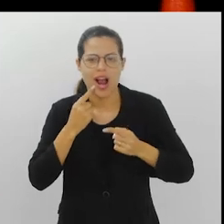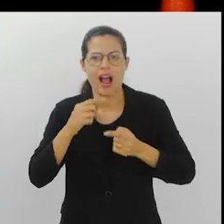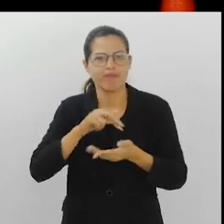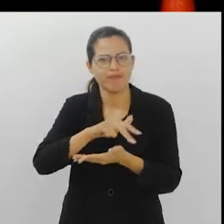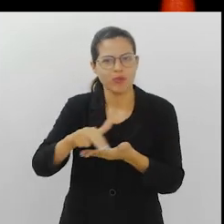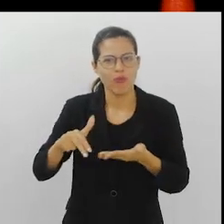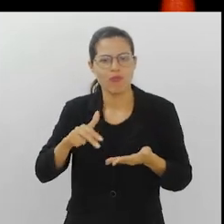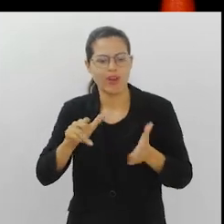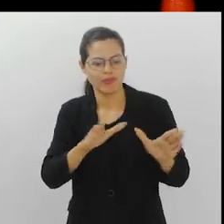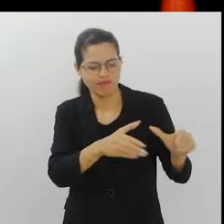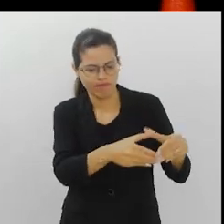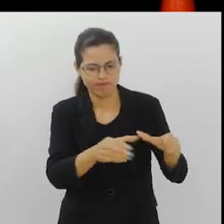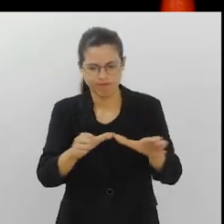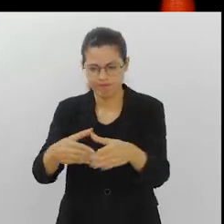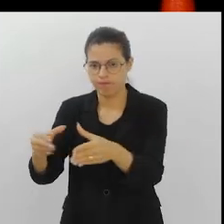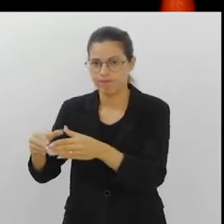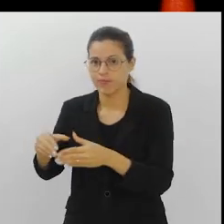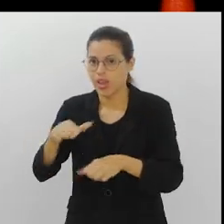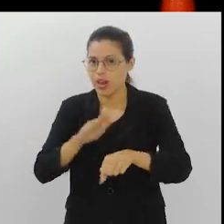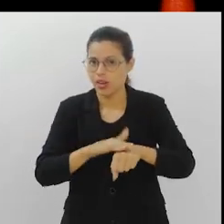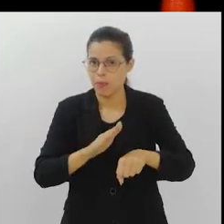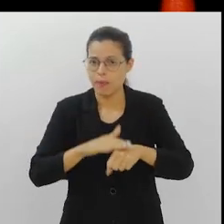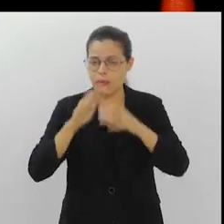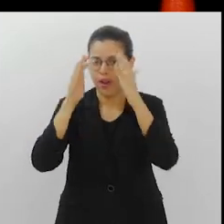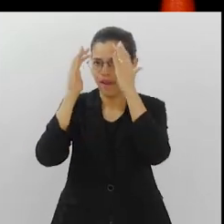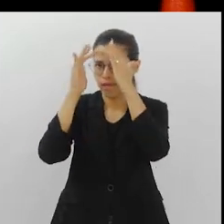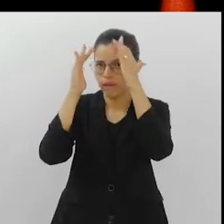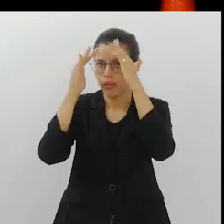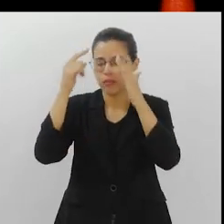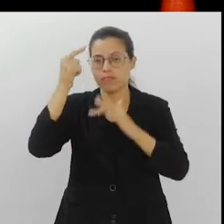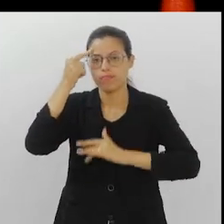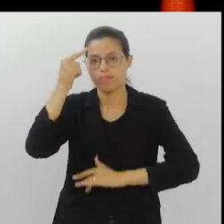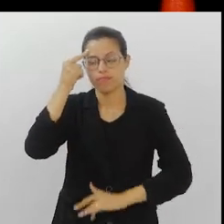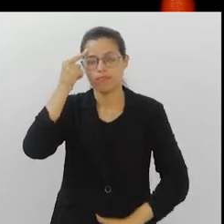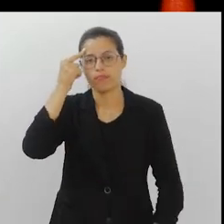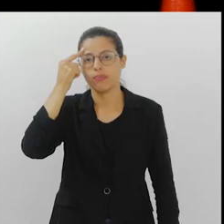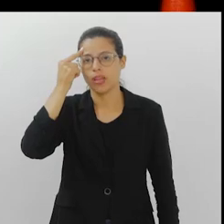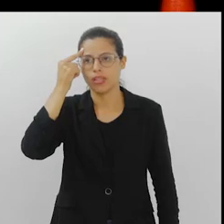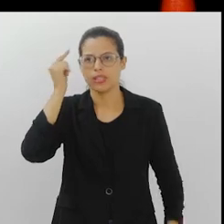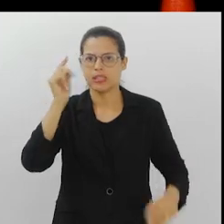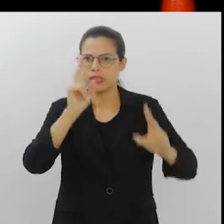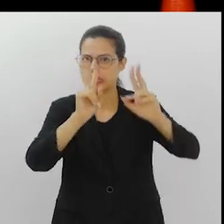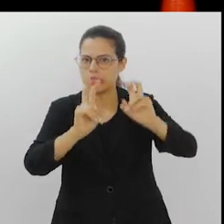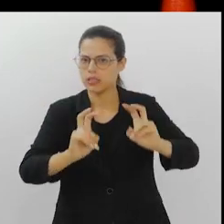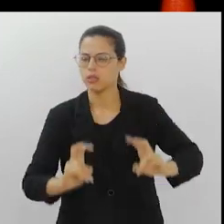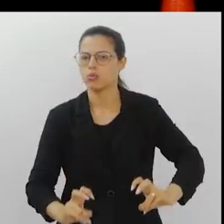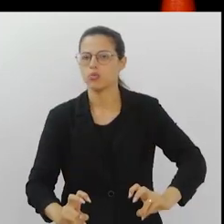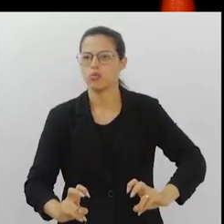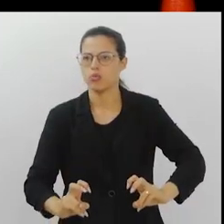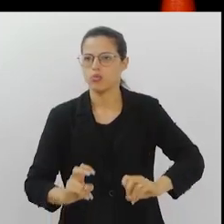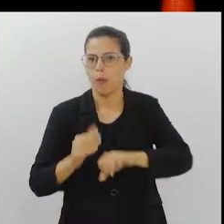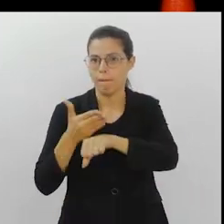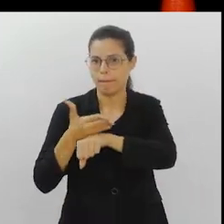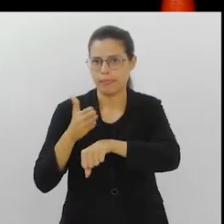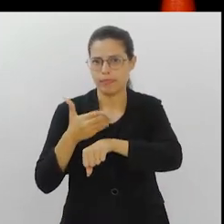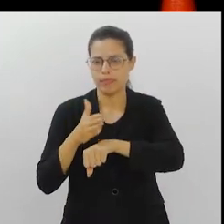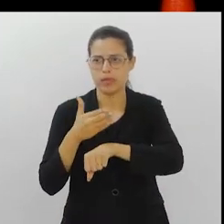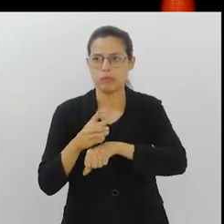diversos públicos diferentes para que eles reflitam a partir dessas questões muito